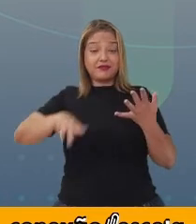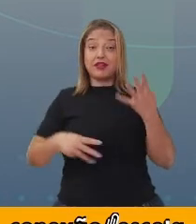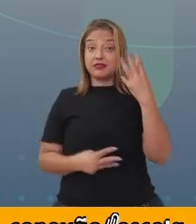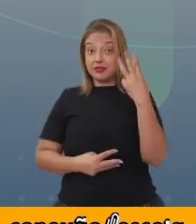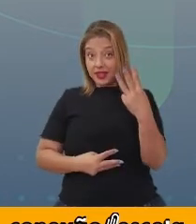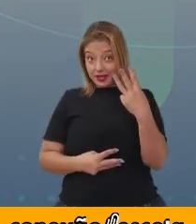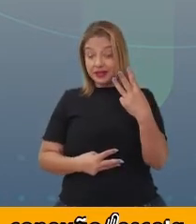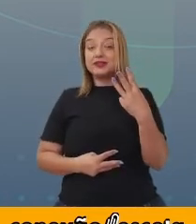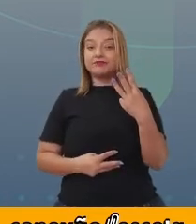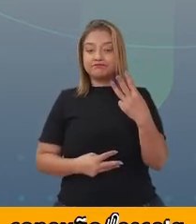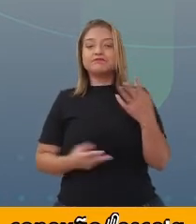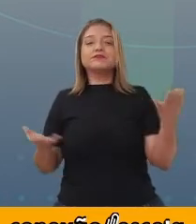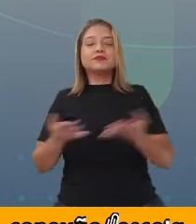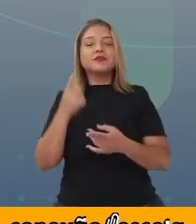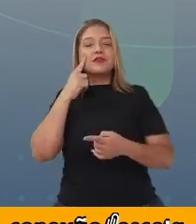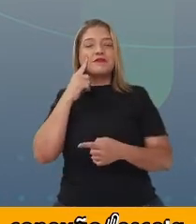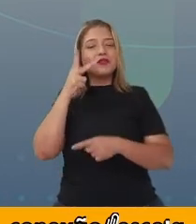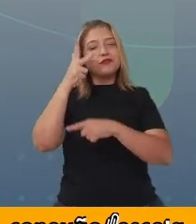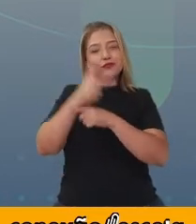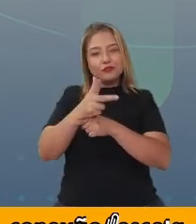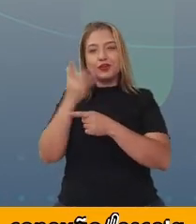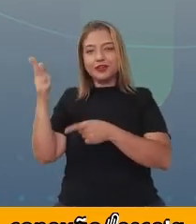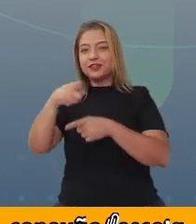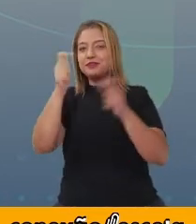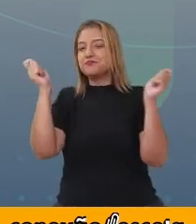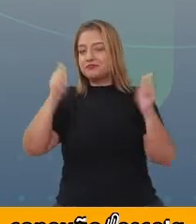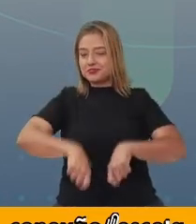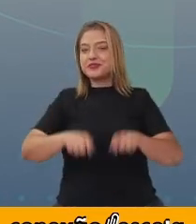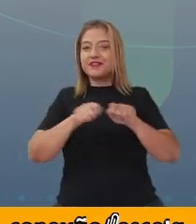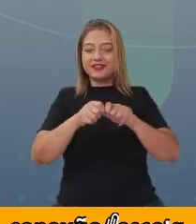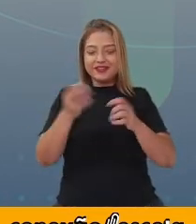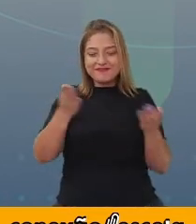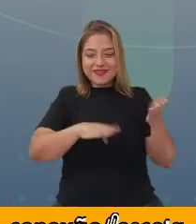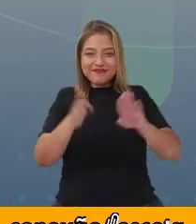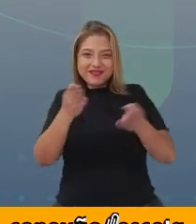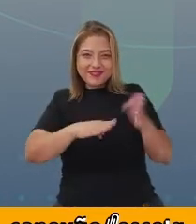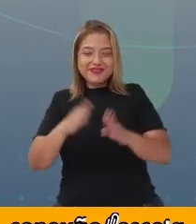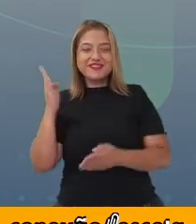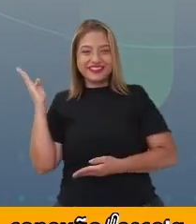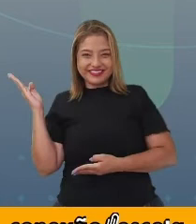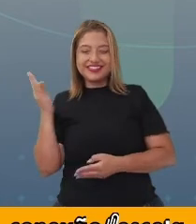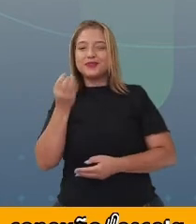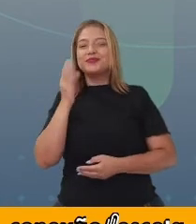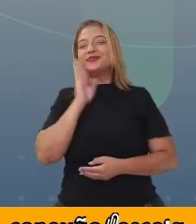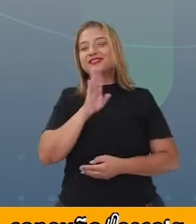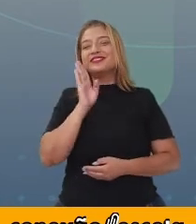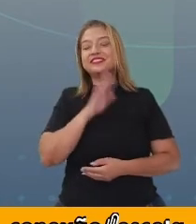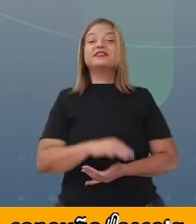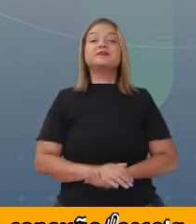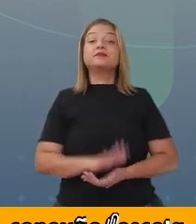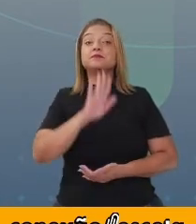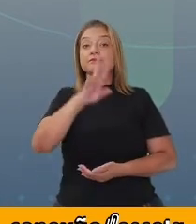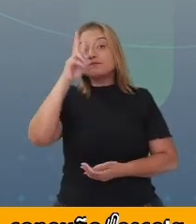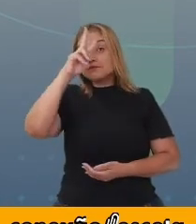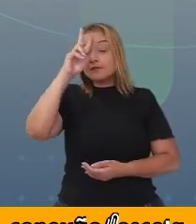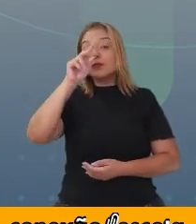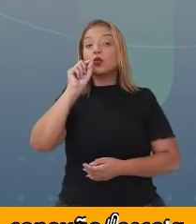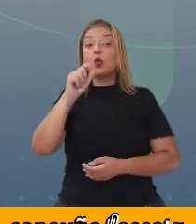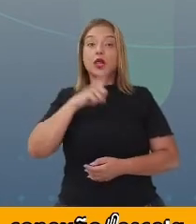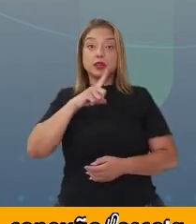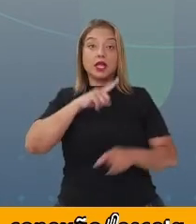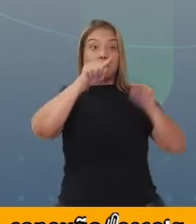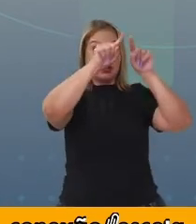conseguir fazer a pera e vai ser um trabalho bem legal. Só lembrando, um quadrado,